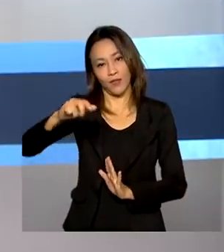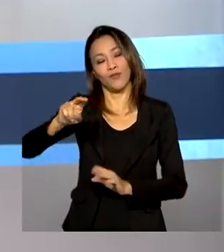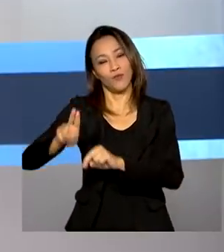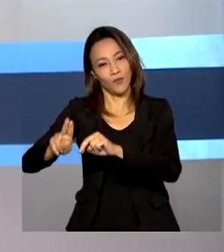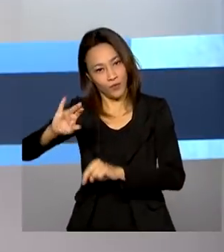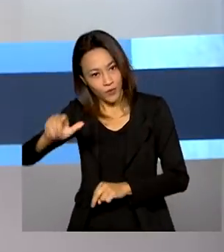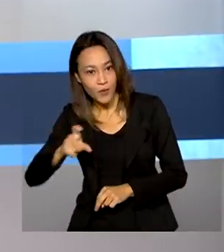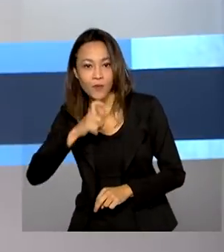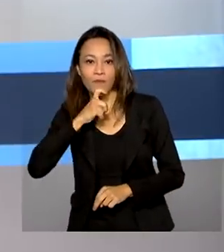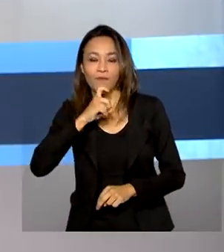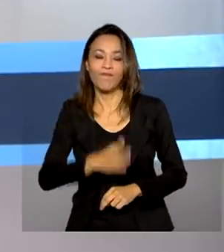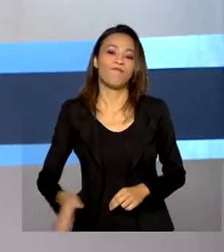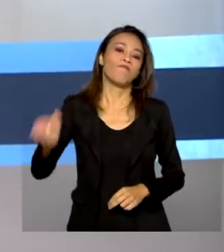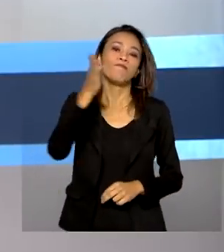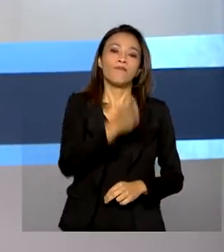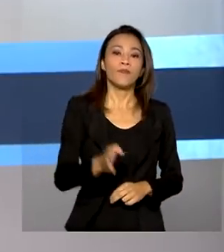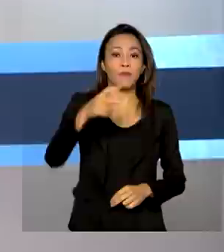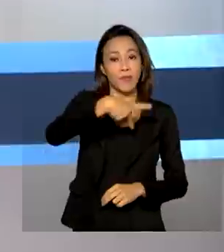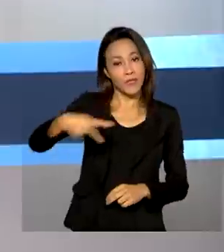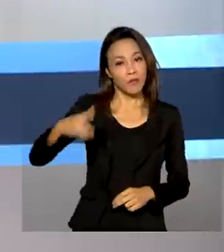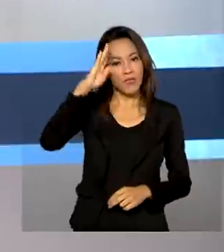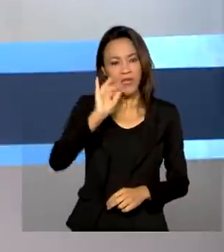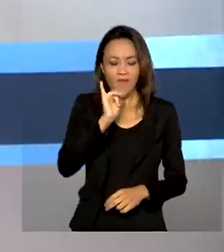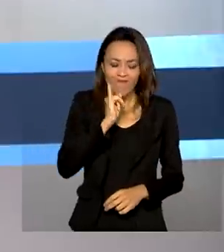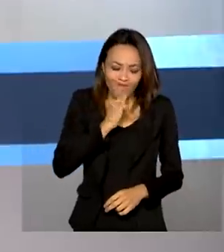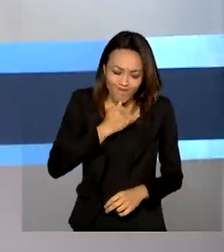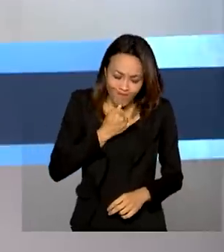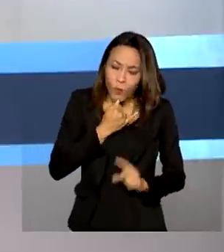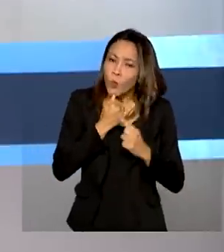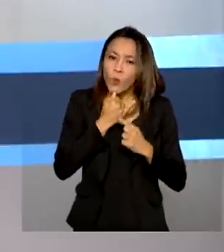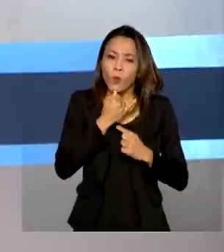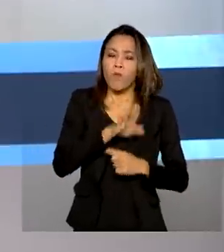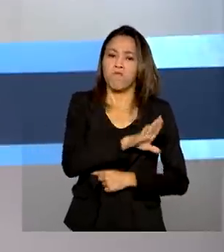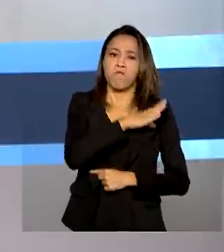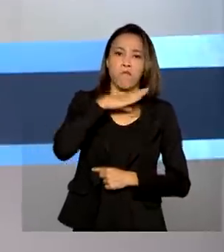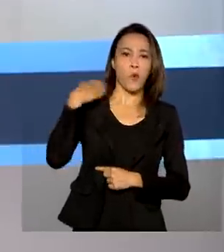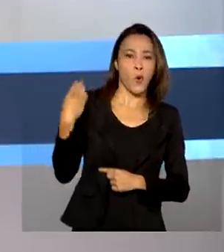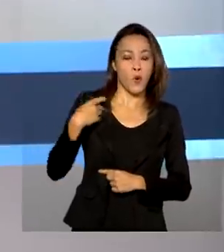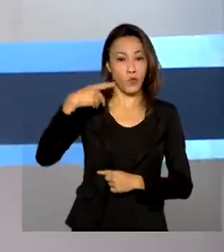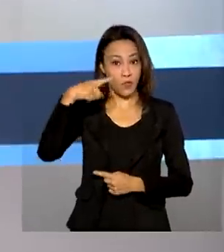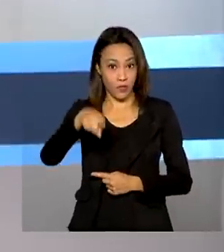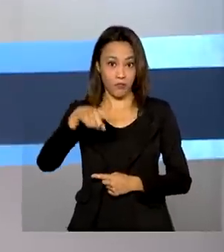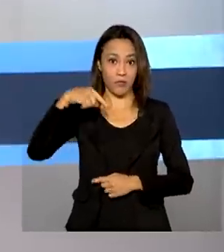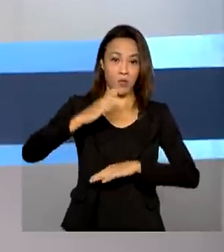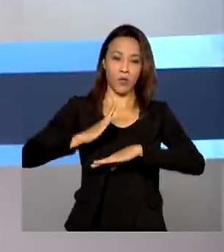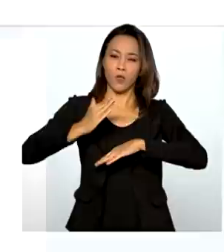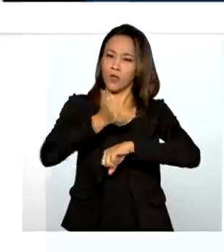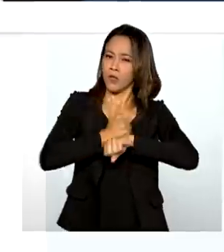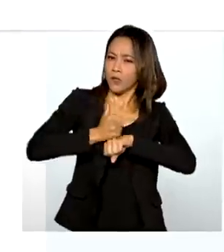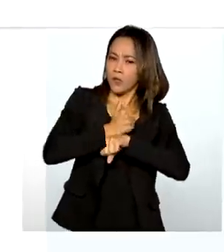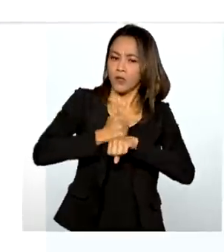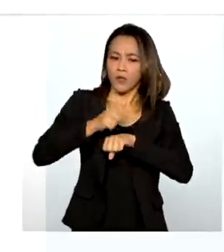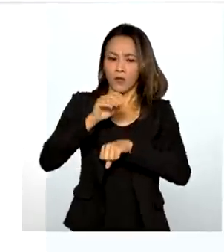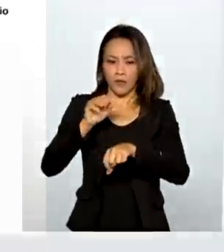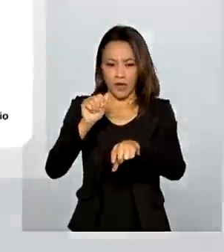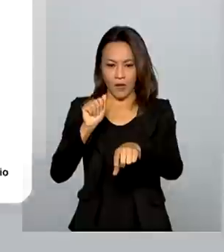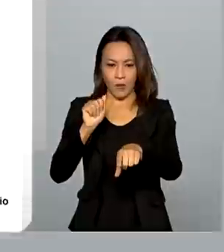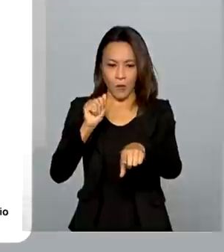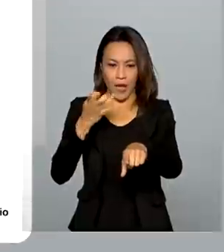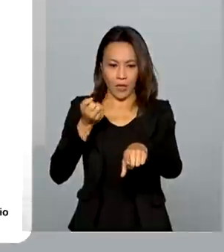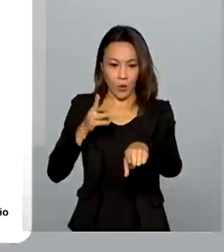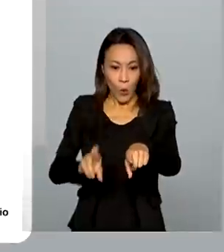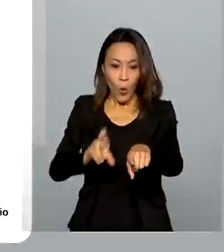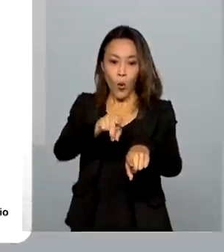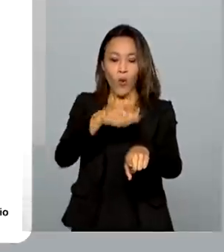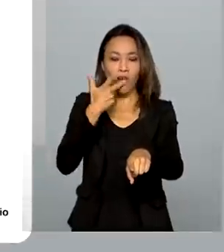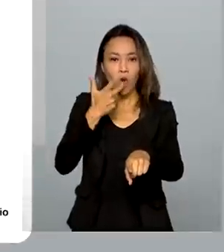E o presidente Jair Bolsonaro lamentou pelas redes sociais a morte do ator Paulo Gustavo. Ele manifestou pesar e disse